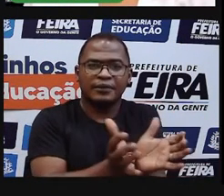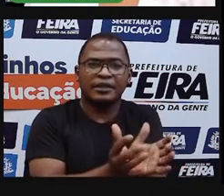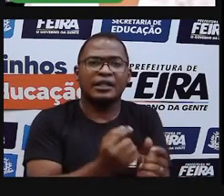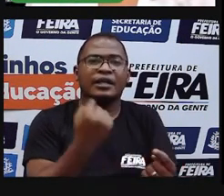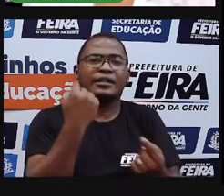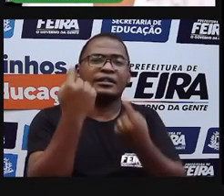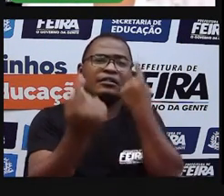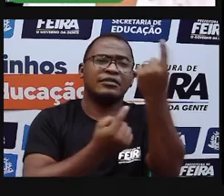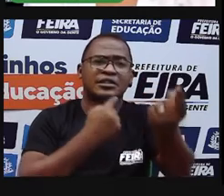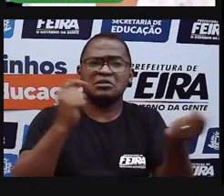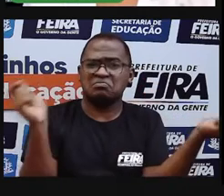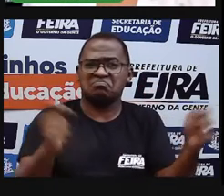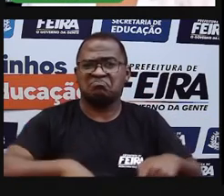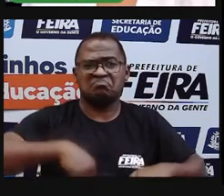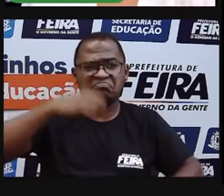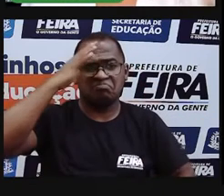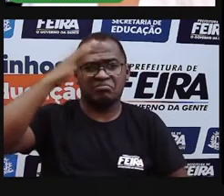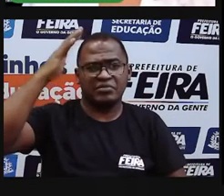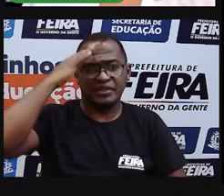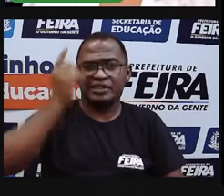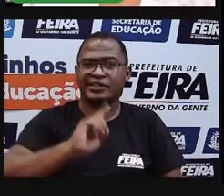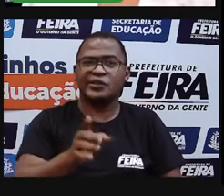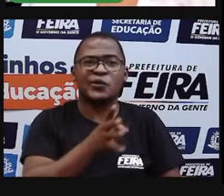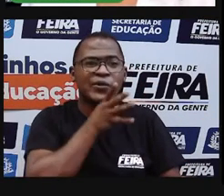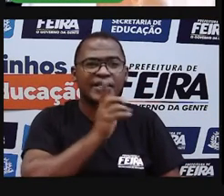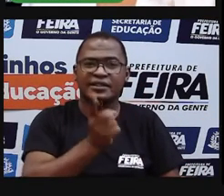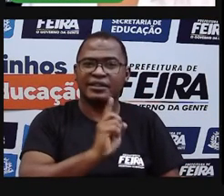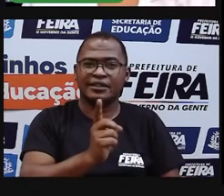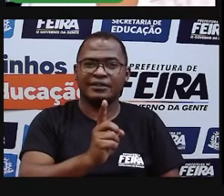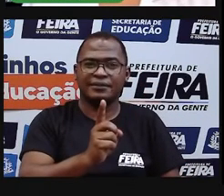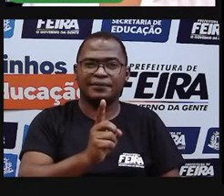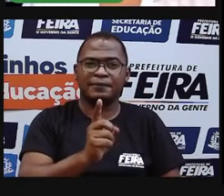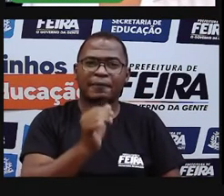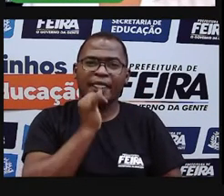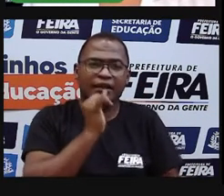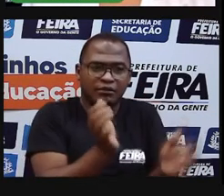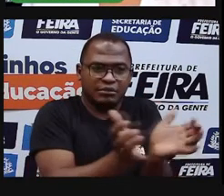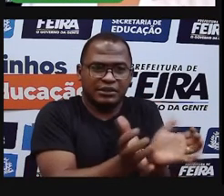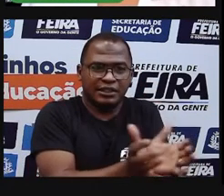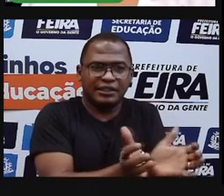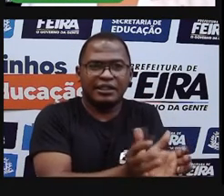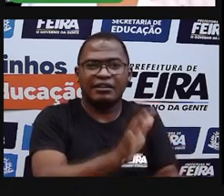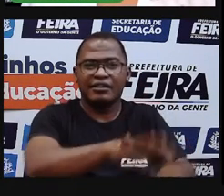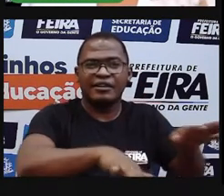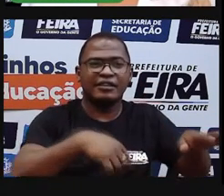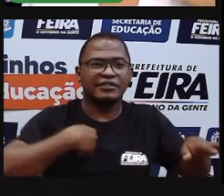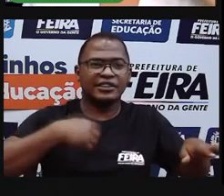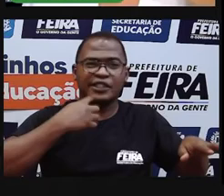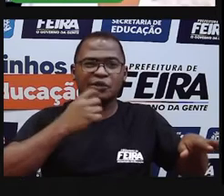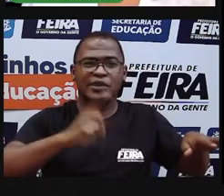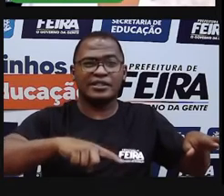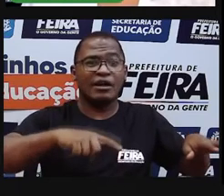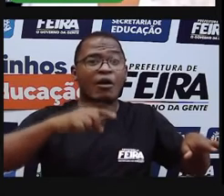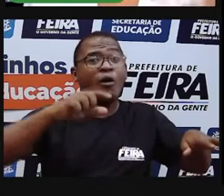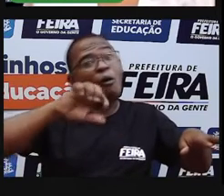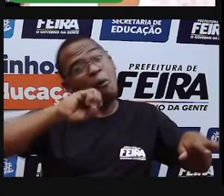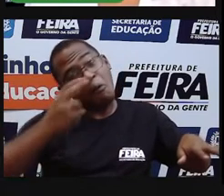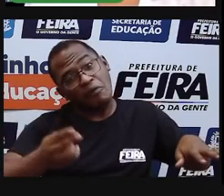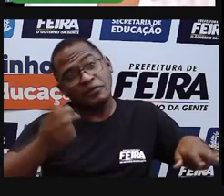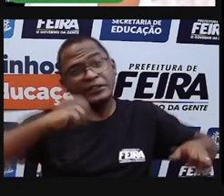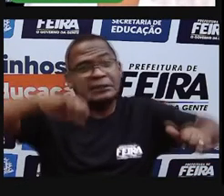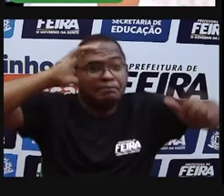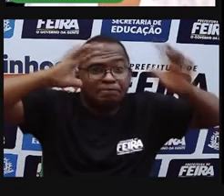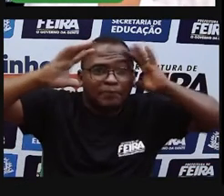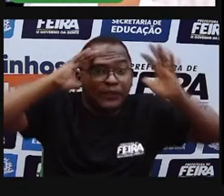nunca tenha nem pensado que é uma comunidade, por que é uma comunidade. Talvez seja um assunto que às vezes a gente nem para. Parece